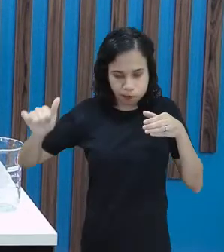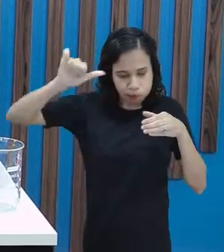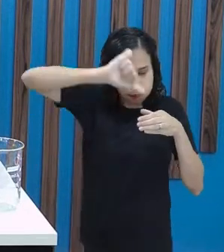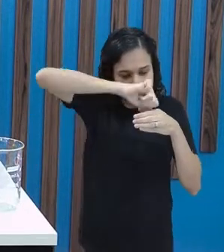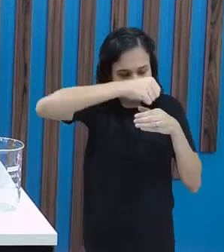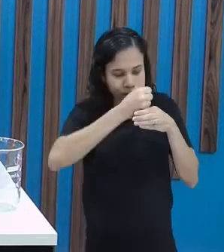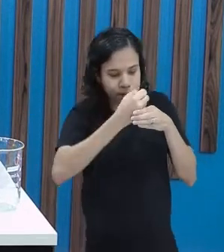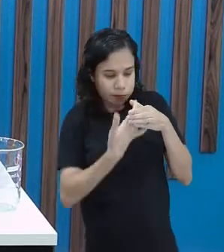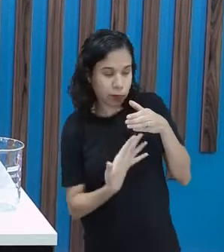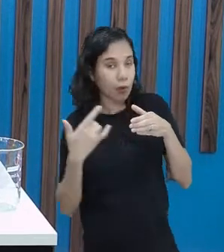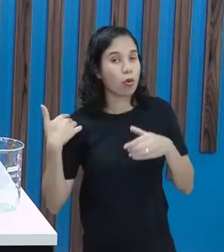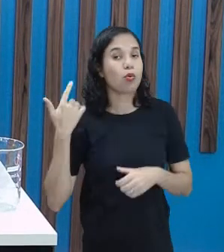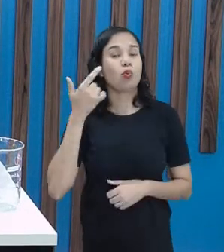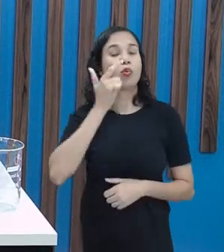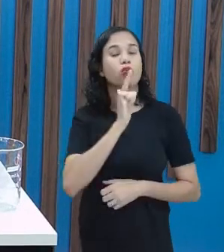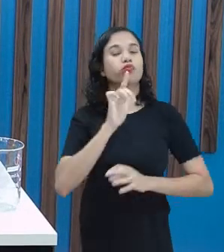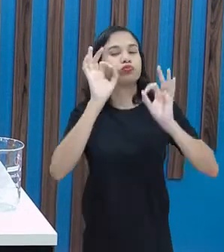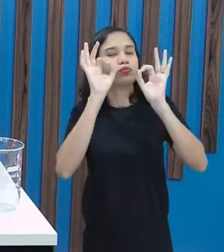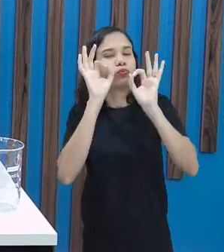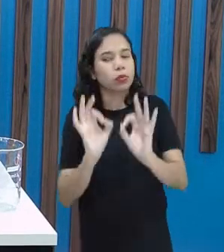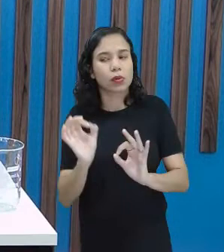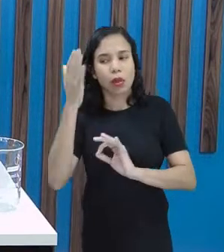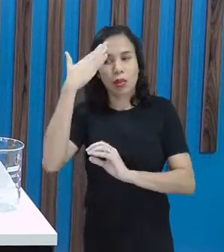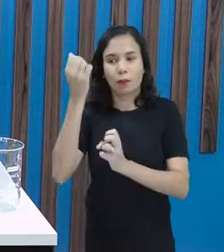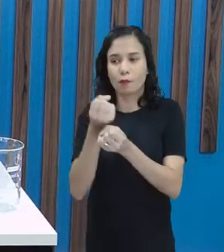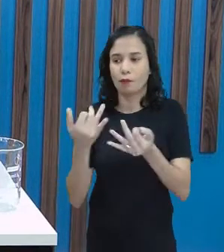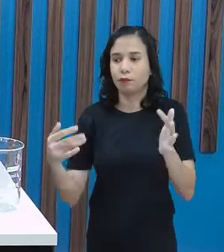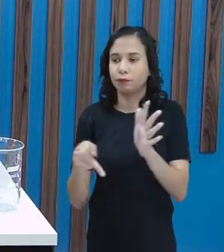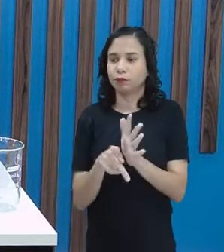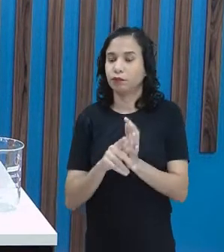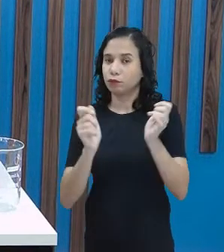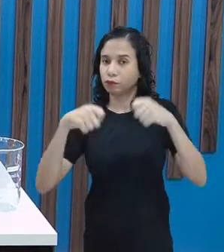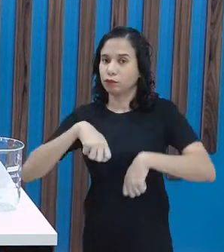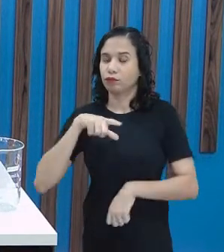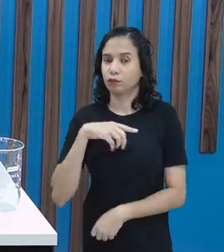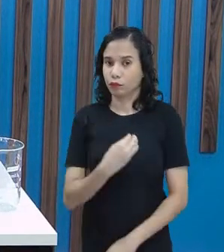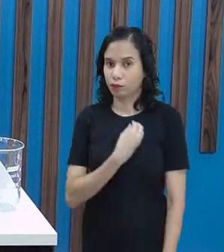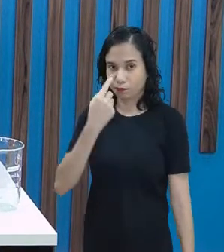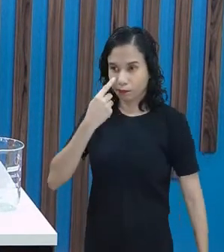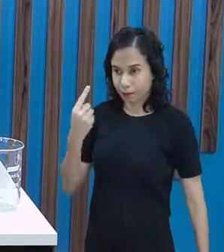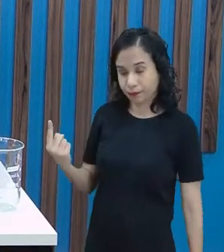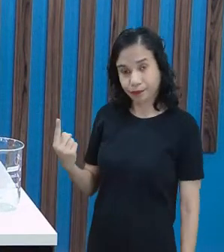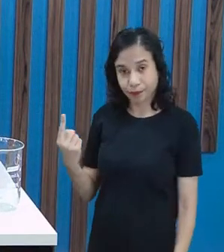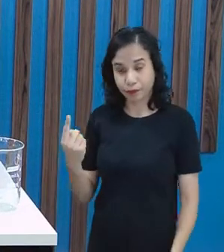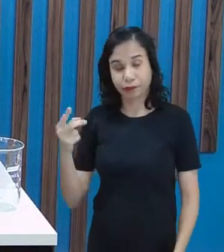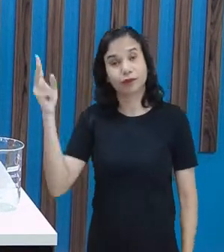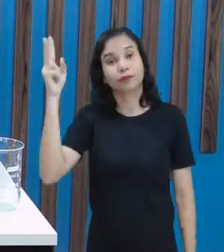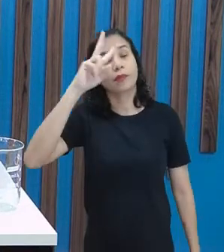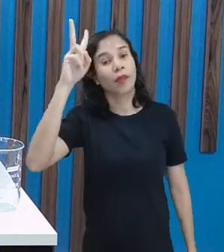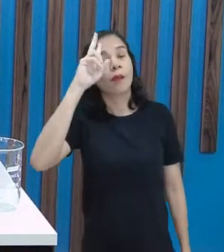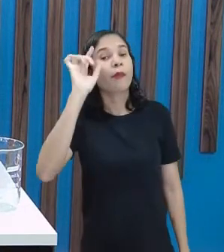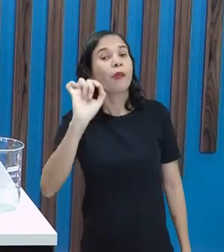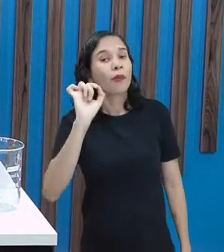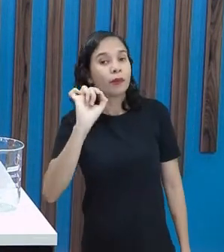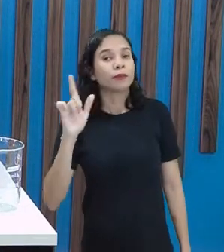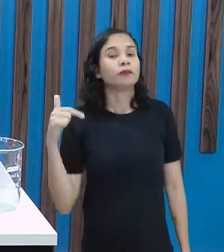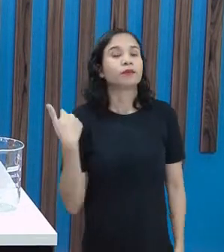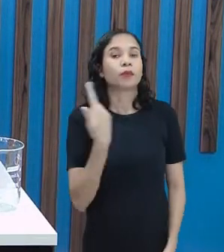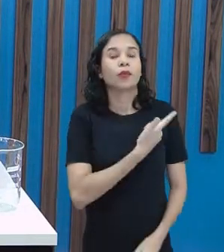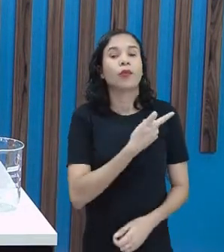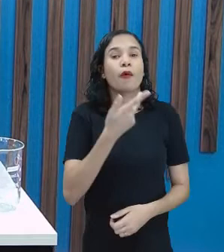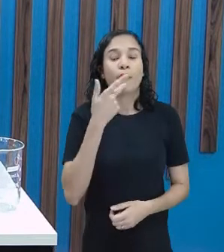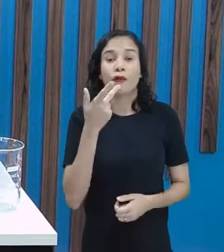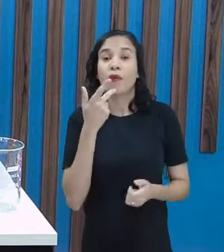vai com certeza saber o quanto de capacidade tem essa garrafa. Lembrando que quando a gente está falando de